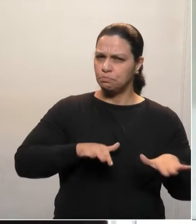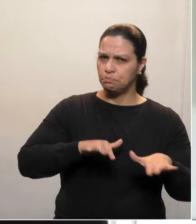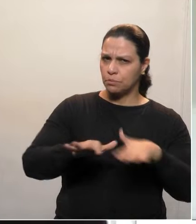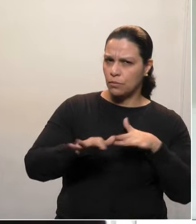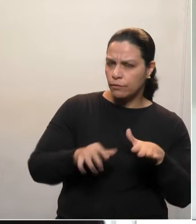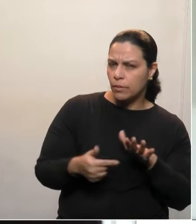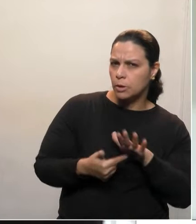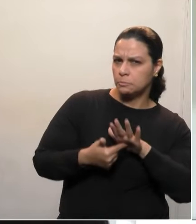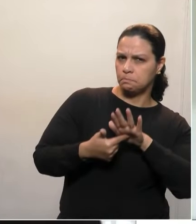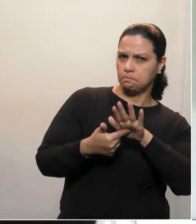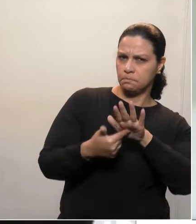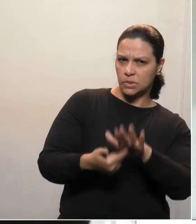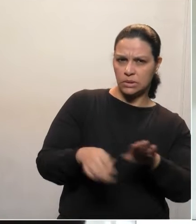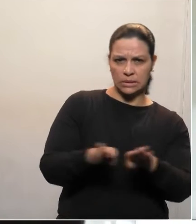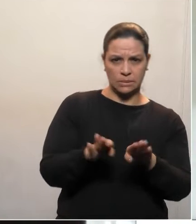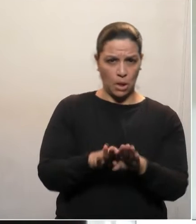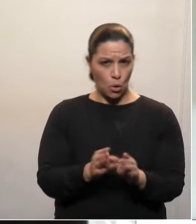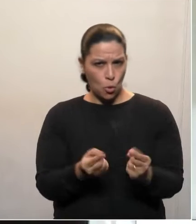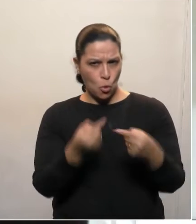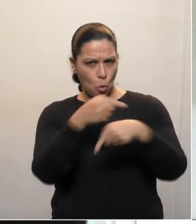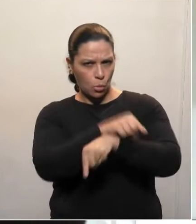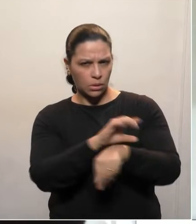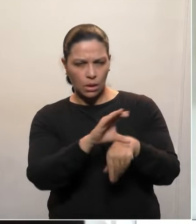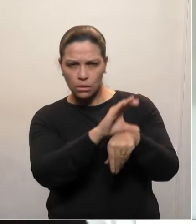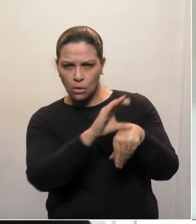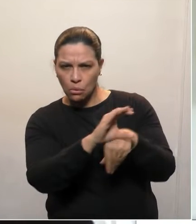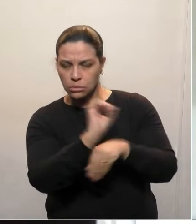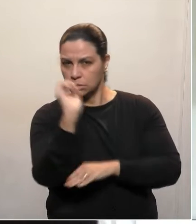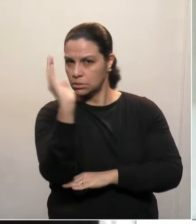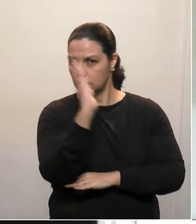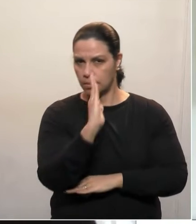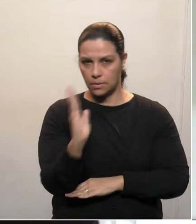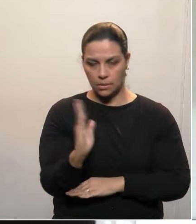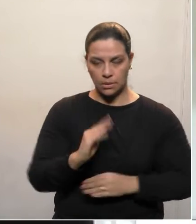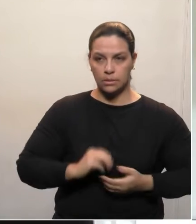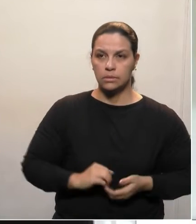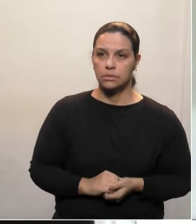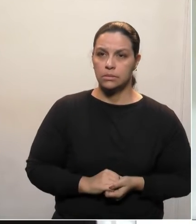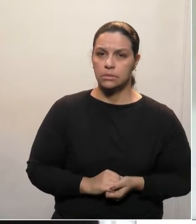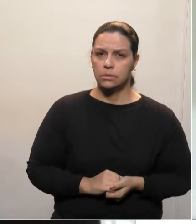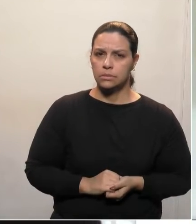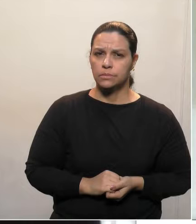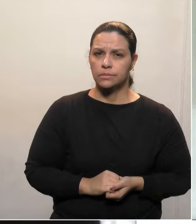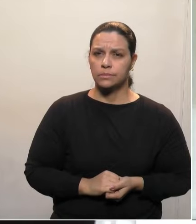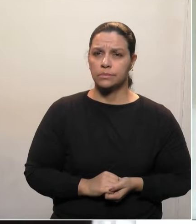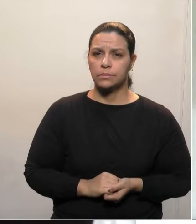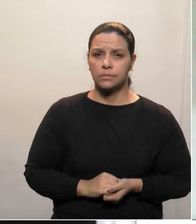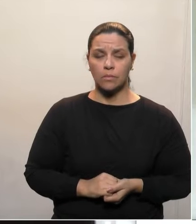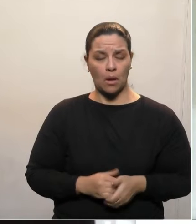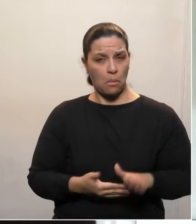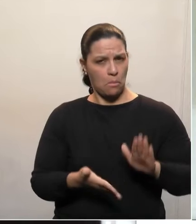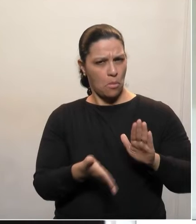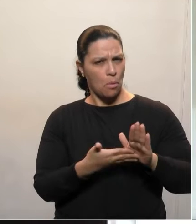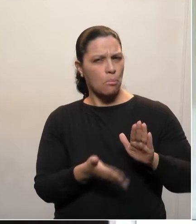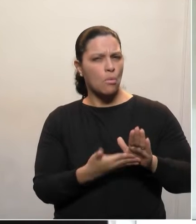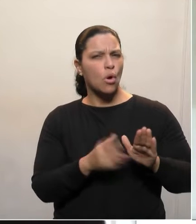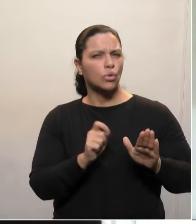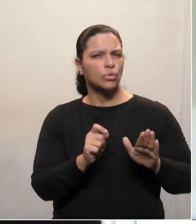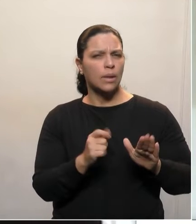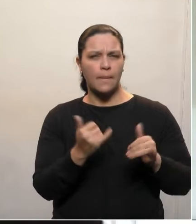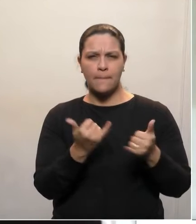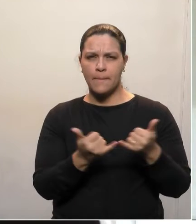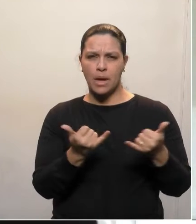que contraria a Constituição brasileira, propondo o rompimento